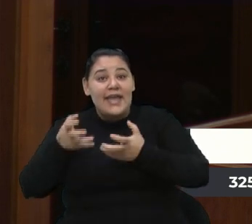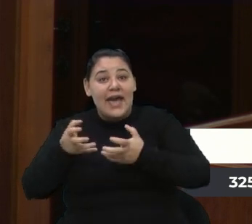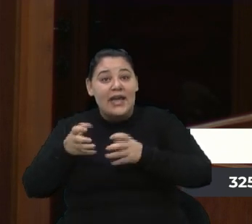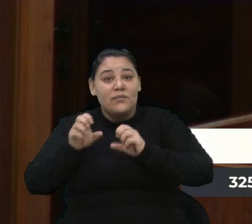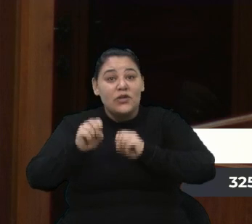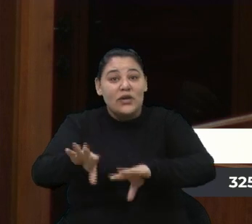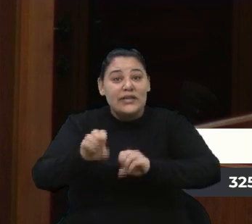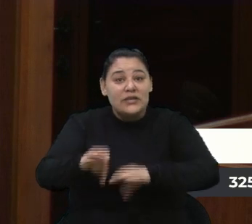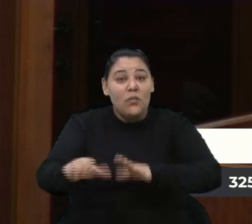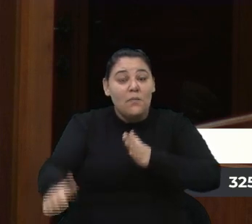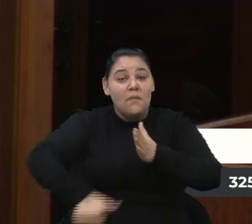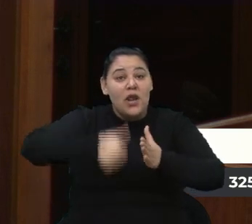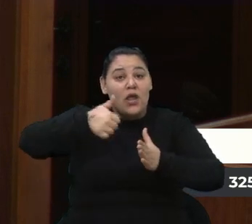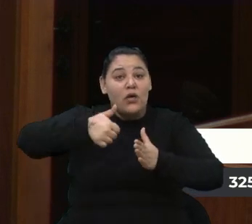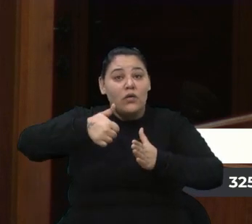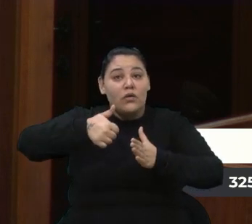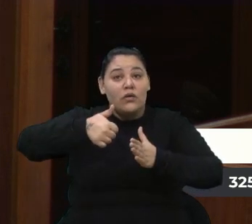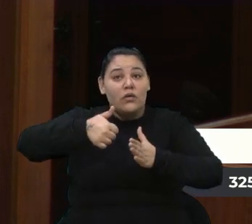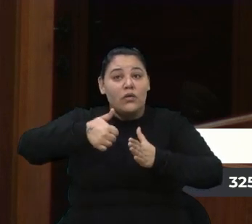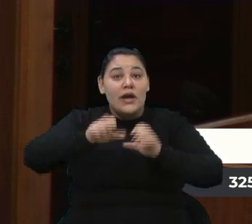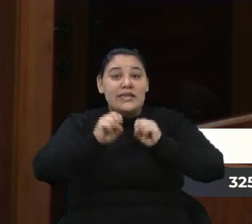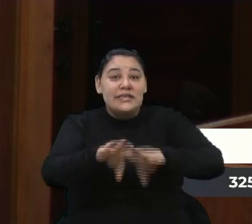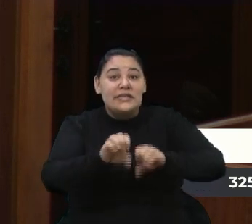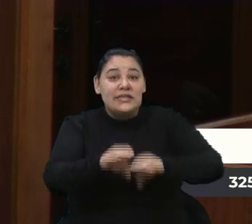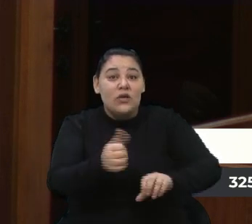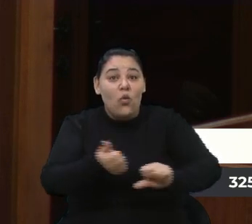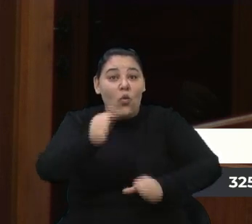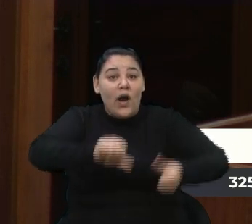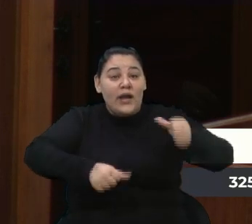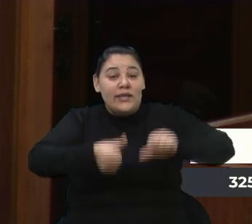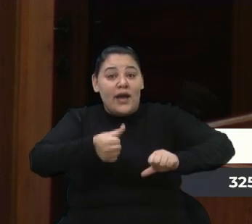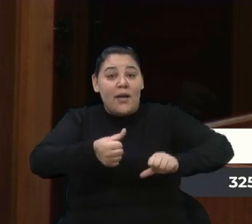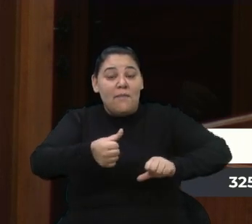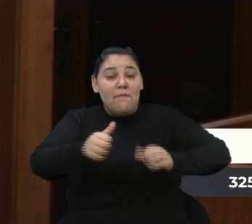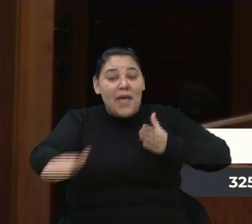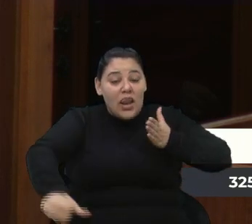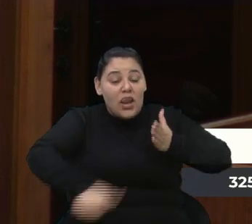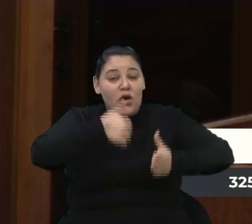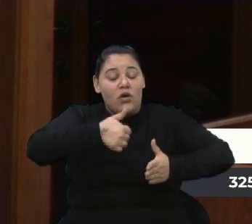melhor, um ensino de qualidade melhor para os seus filhos.